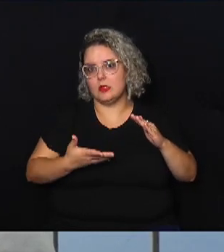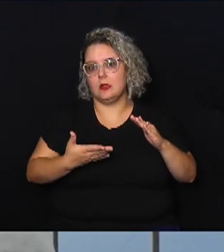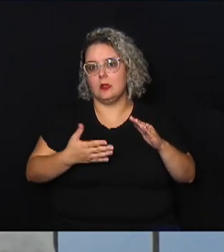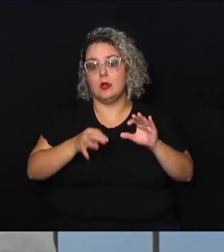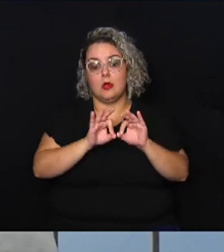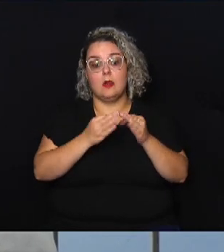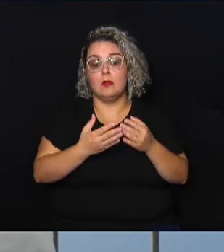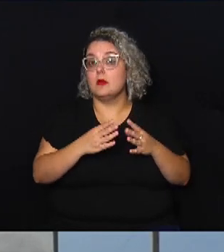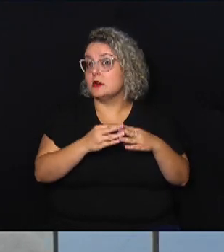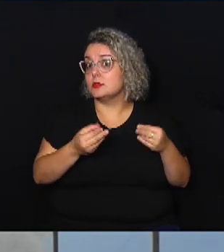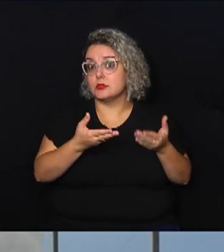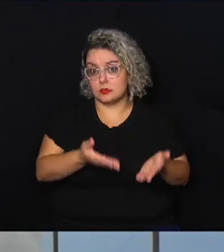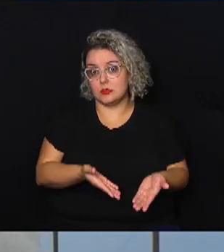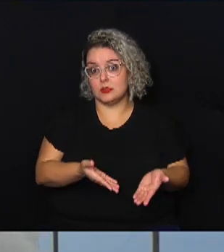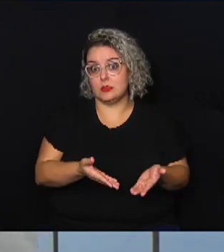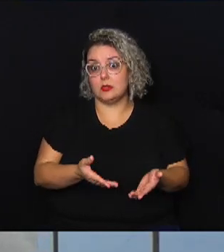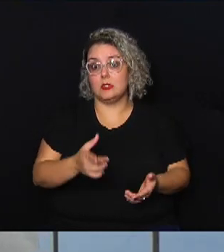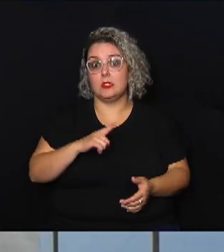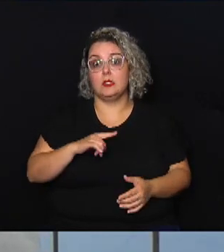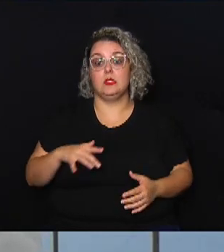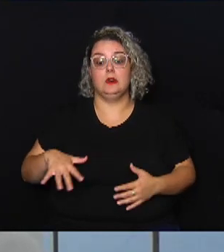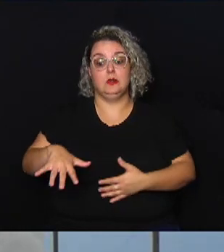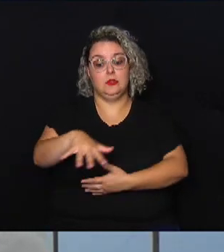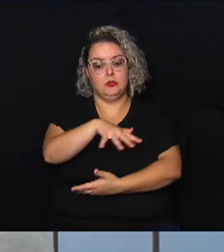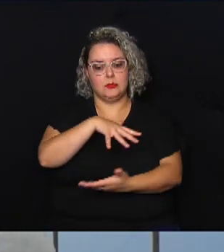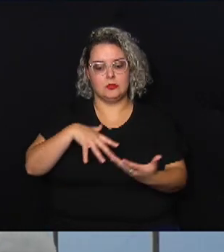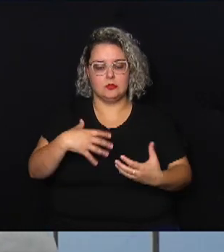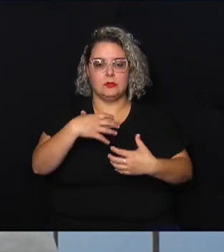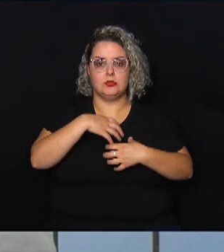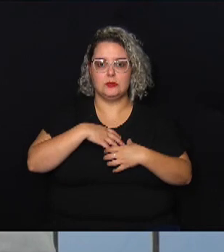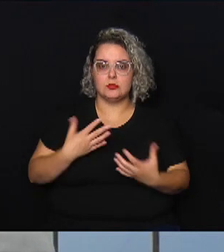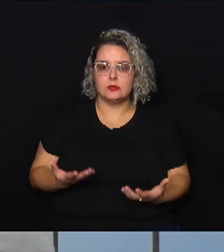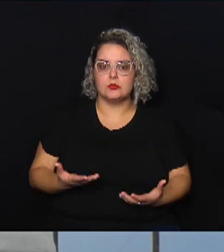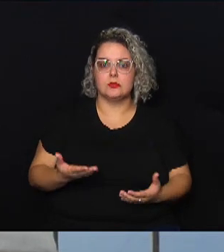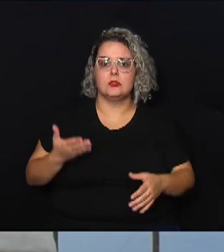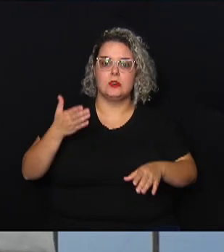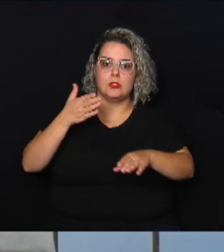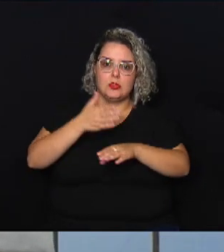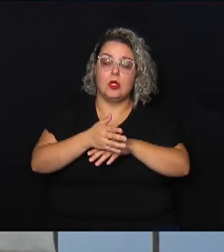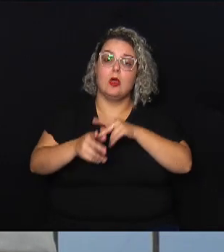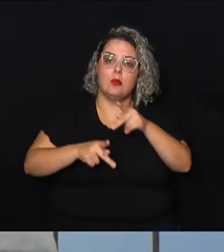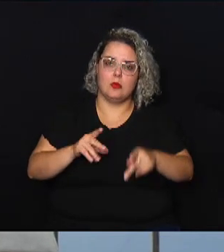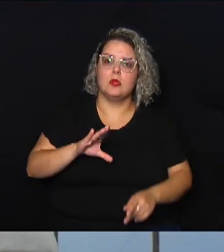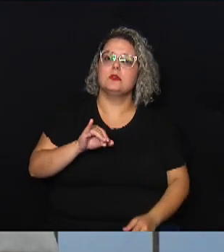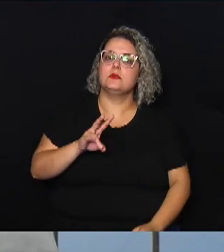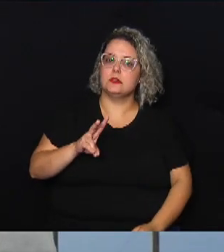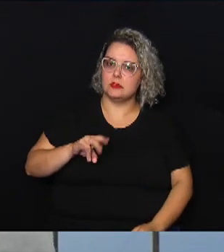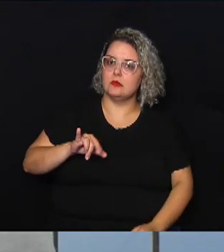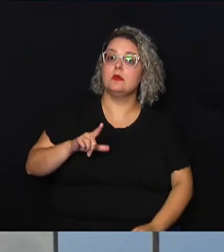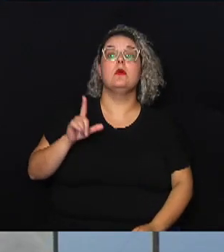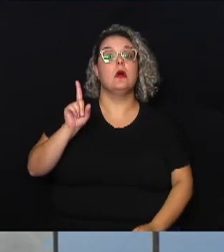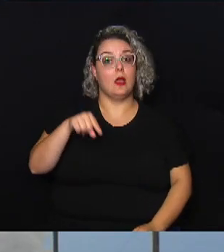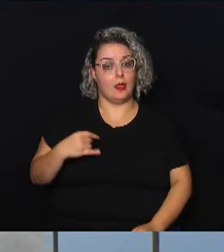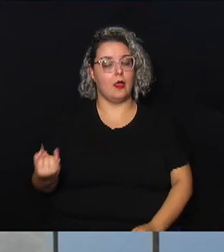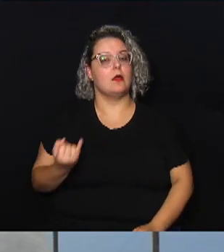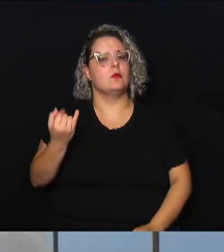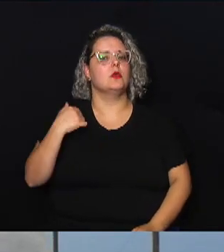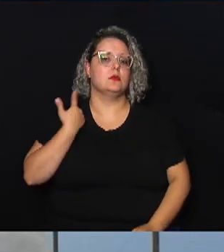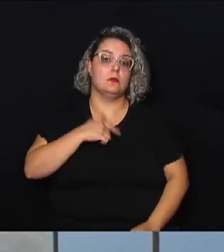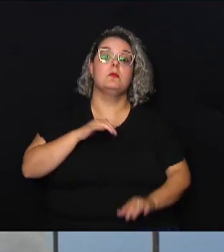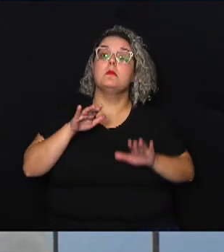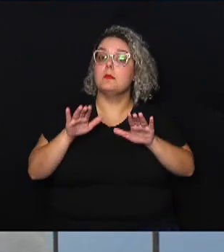dela que está desaparecido então tem todo esse lado emocional né e a participação da população civil é importante para a gente porém